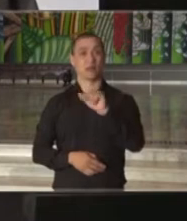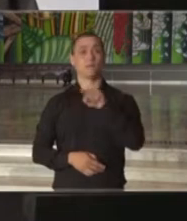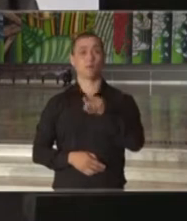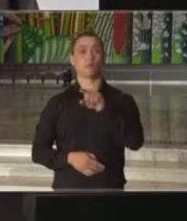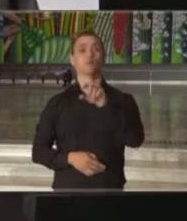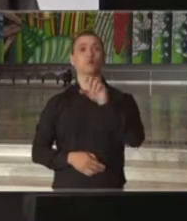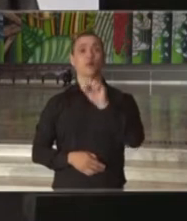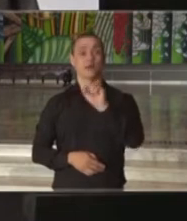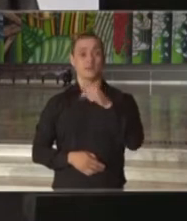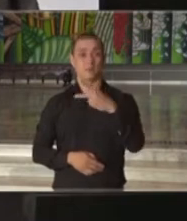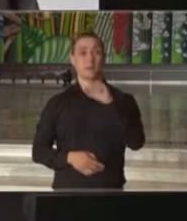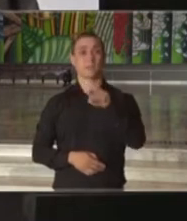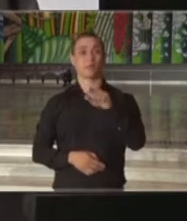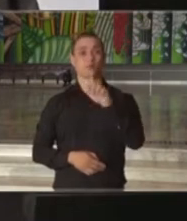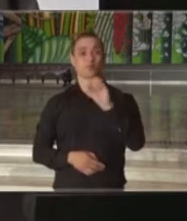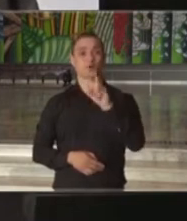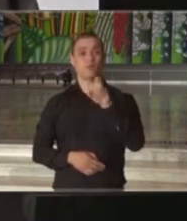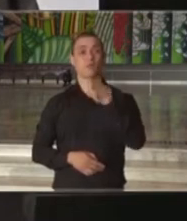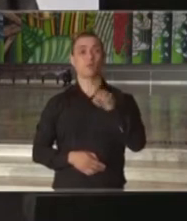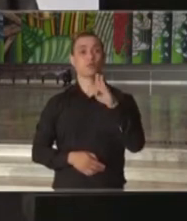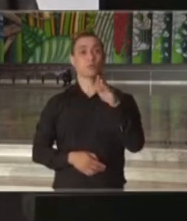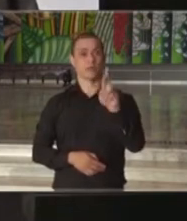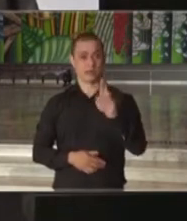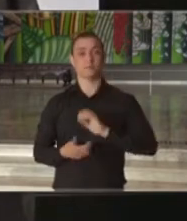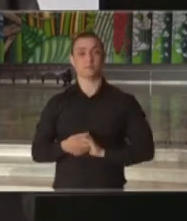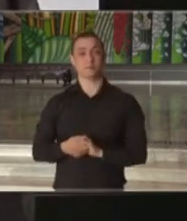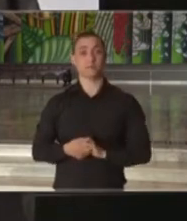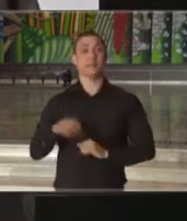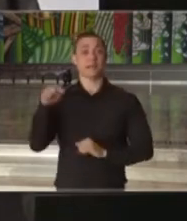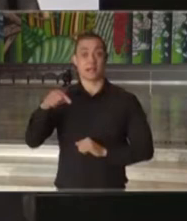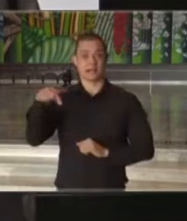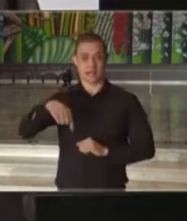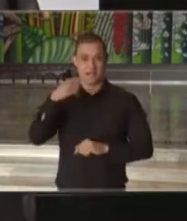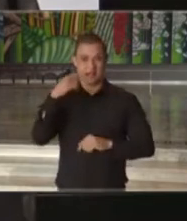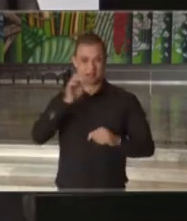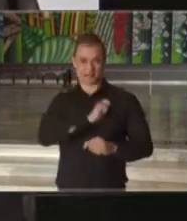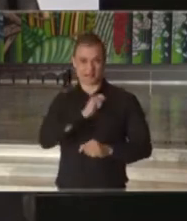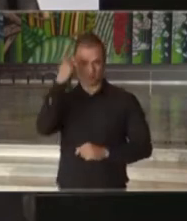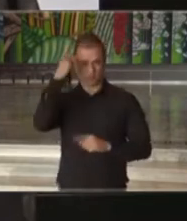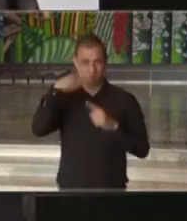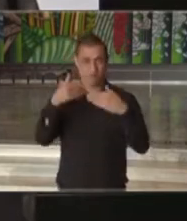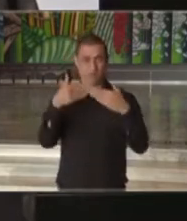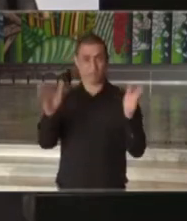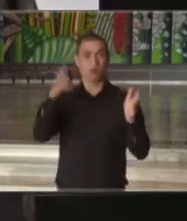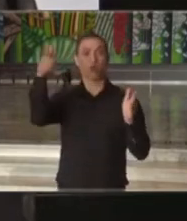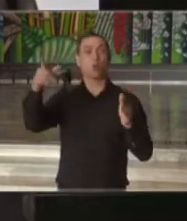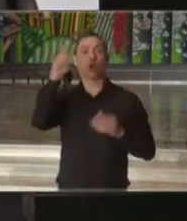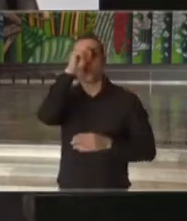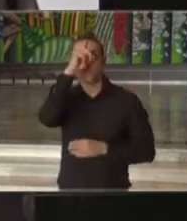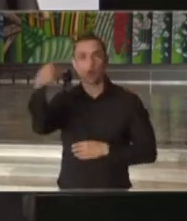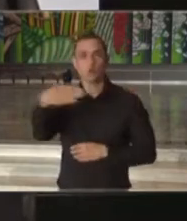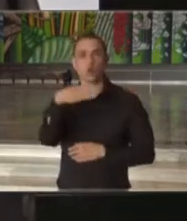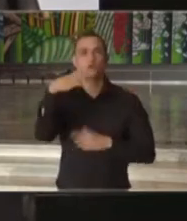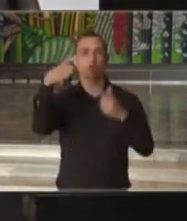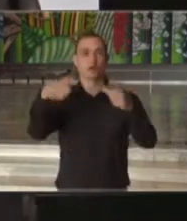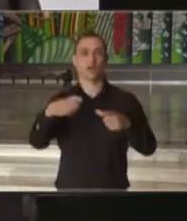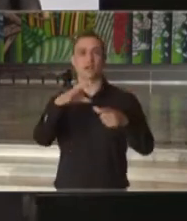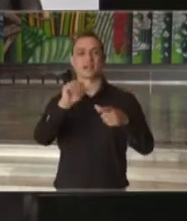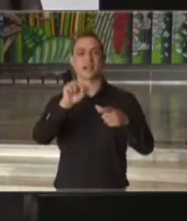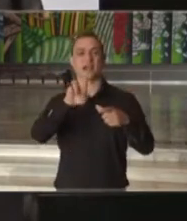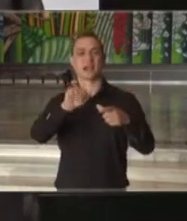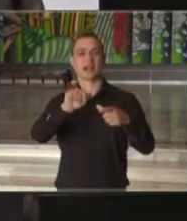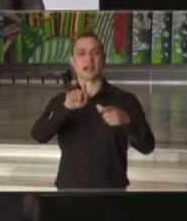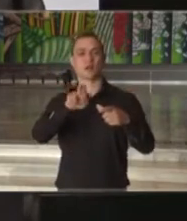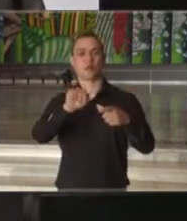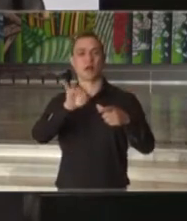Terceiro anúncio, a Secretaria de Saúde do Estado de São Paulo vai antecipar a abertura do Hospital de Caraguatatuba, no litoral norte de